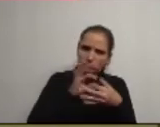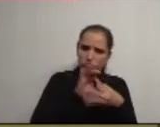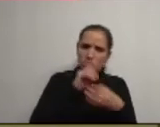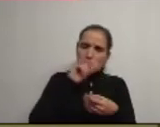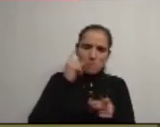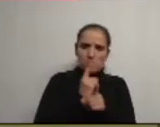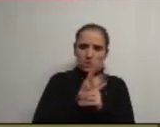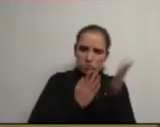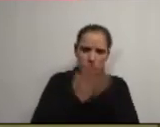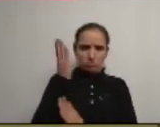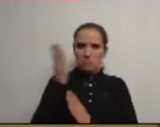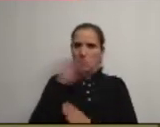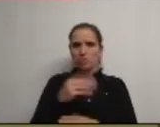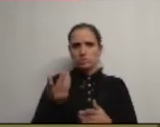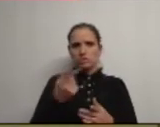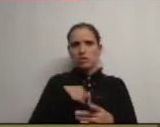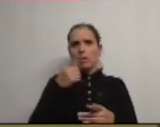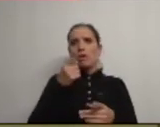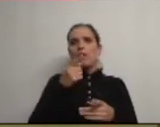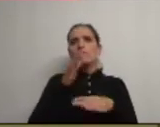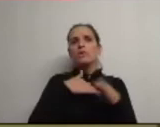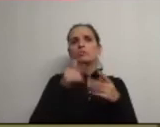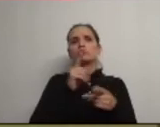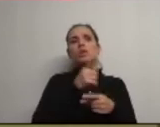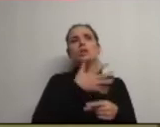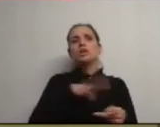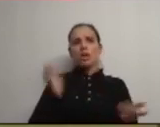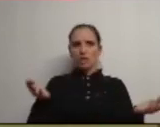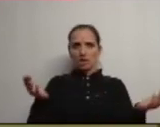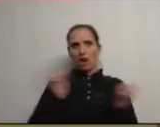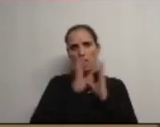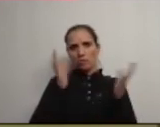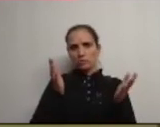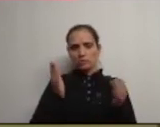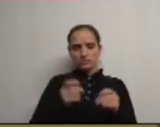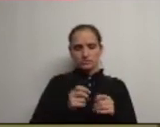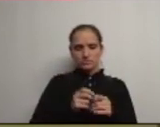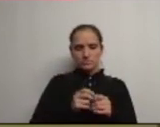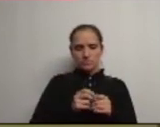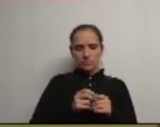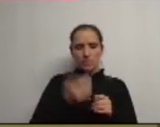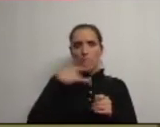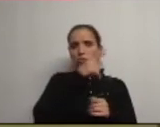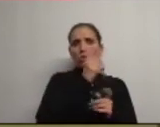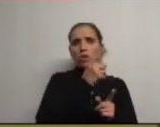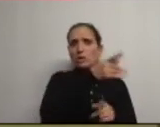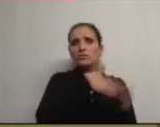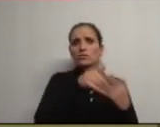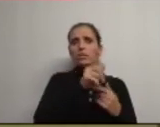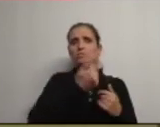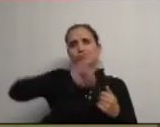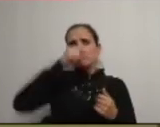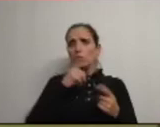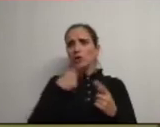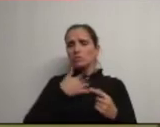possível nós não faremos aquilo que os seus Presidentes da Junta querem mas eles também não fazem aquilo que nós queremos e